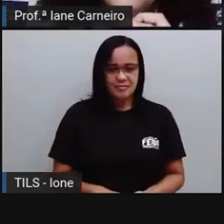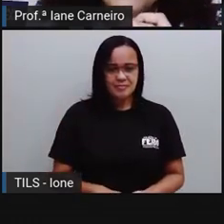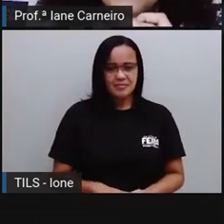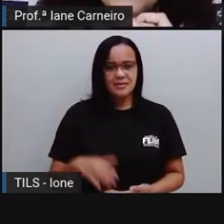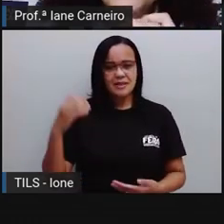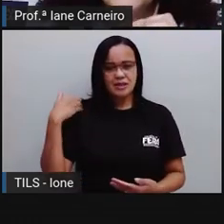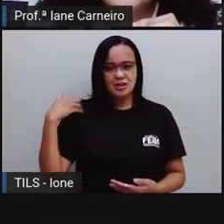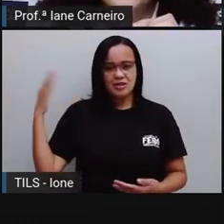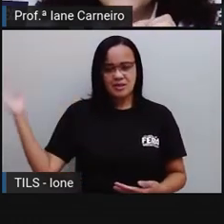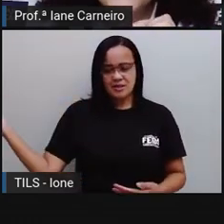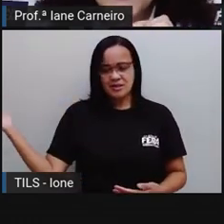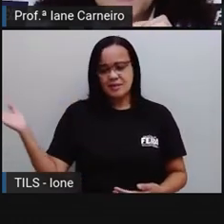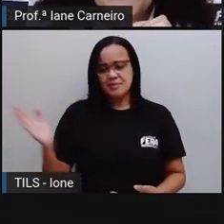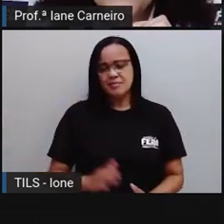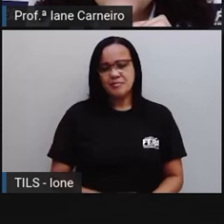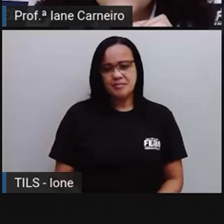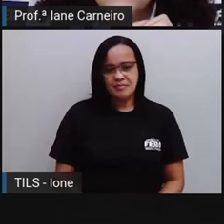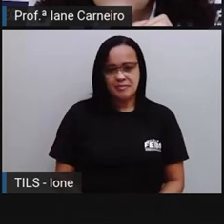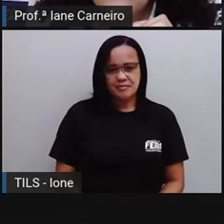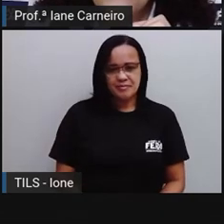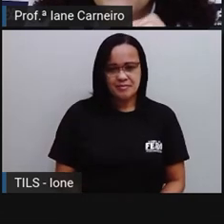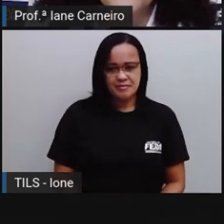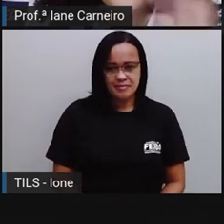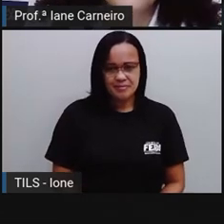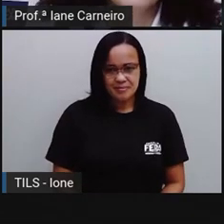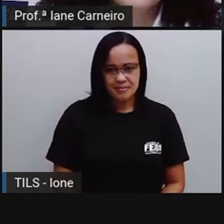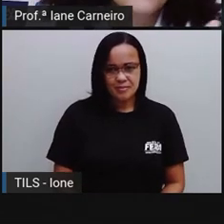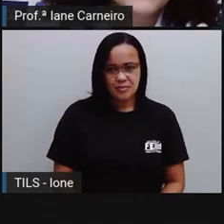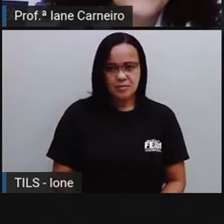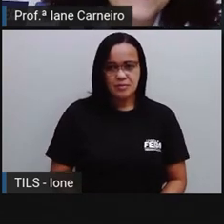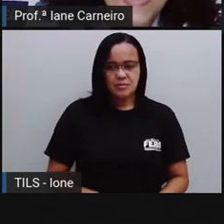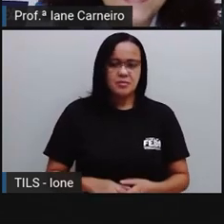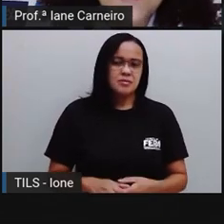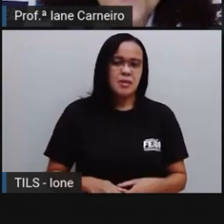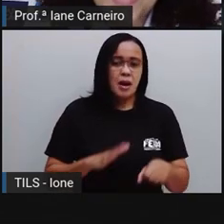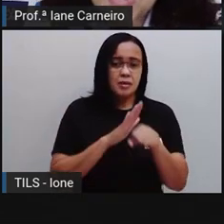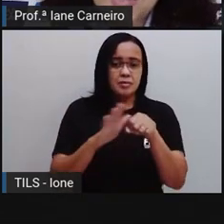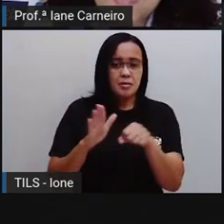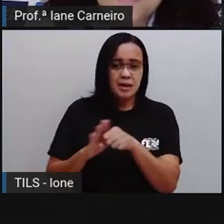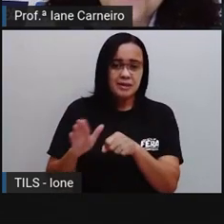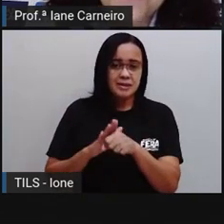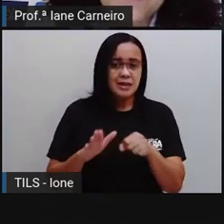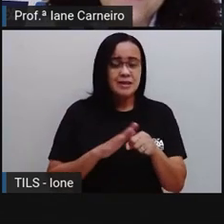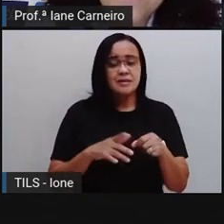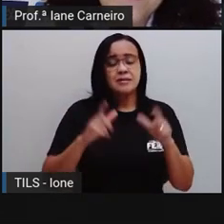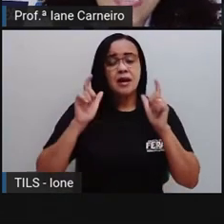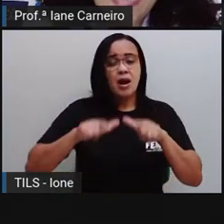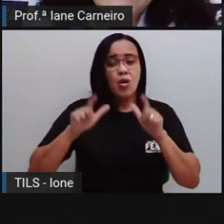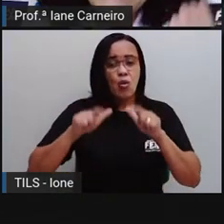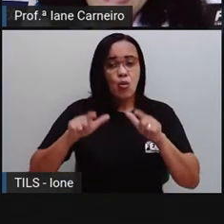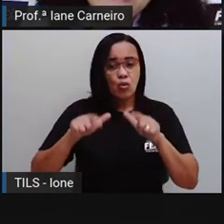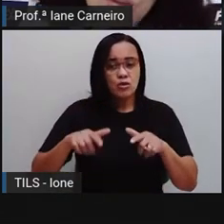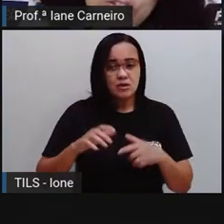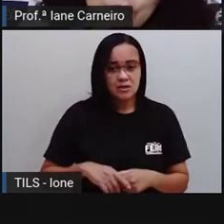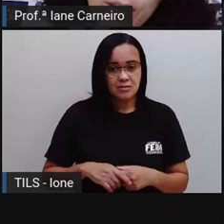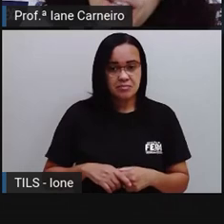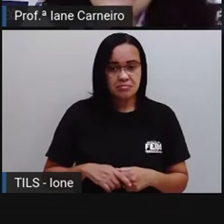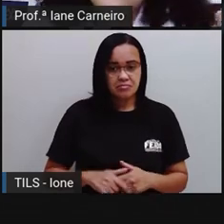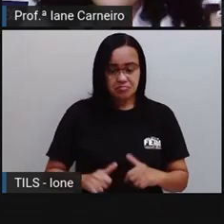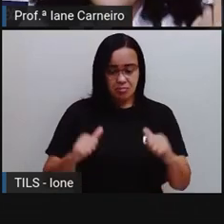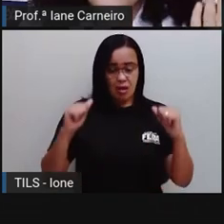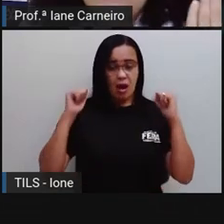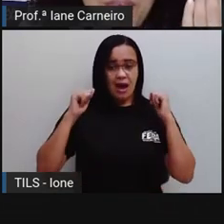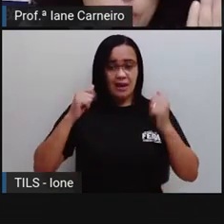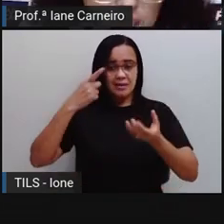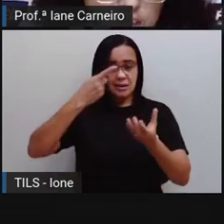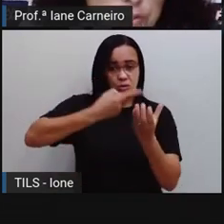brasão. novo. Olha a dica que a Pró achou. Onde estão as batatas fritas? Atrás do cachorro-quente?